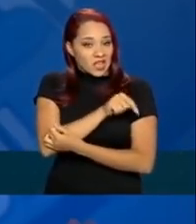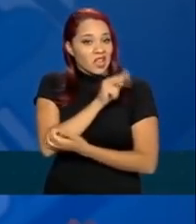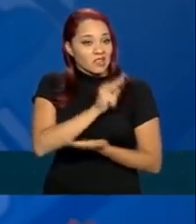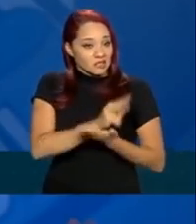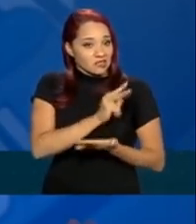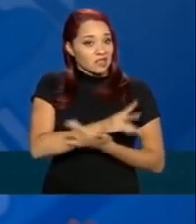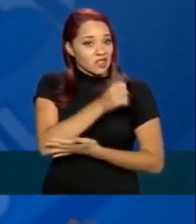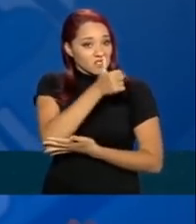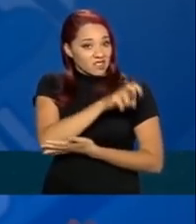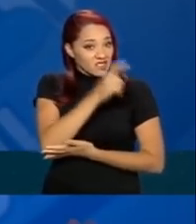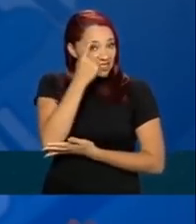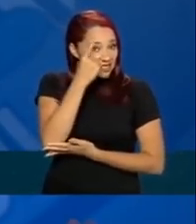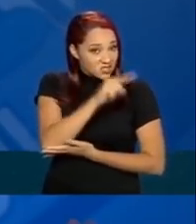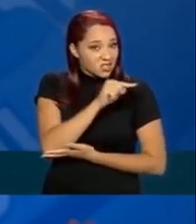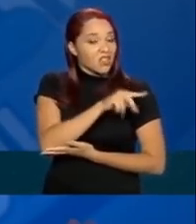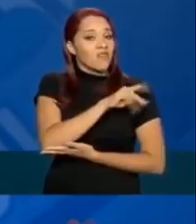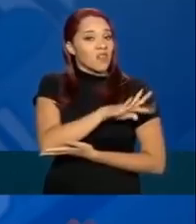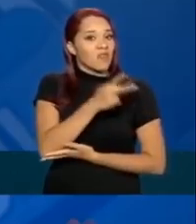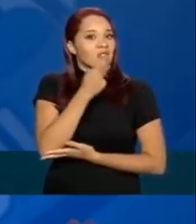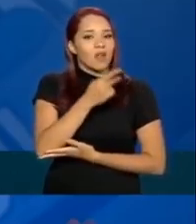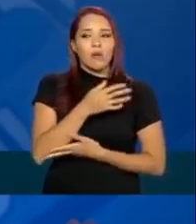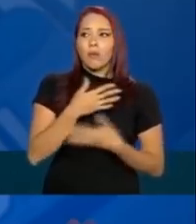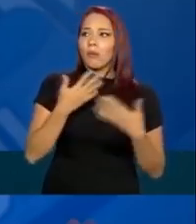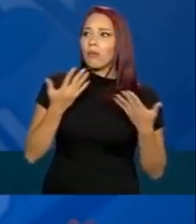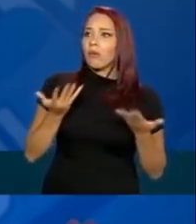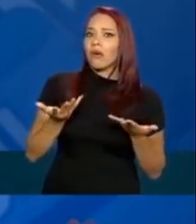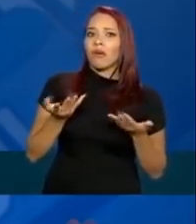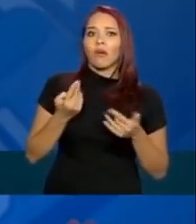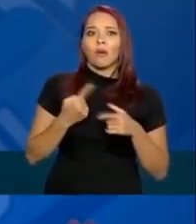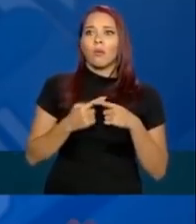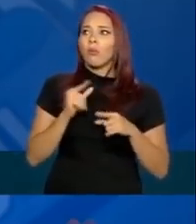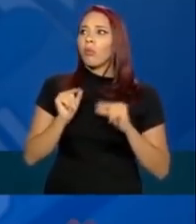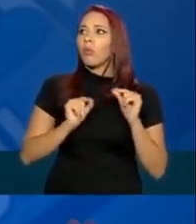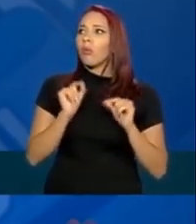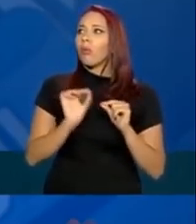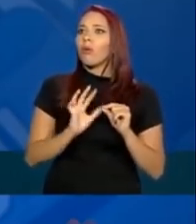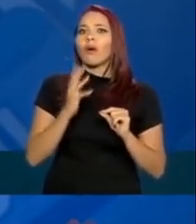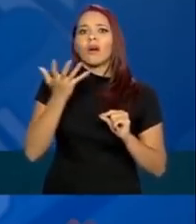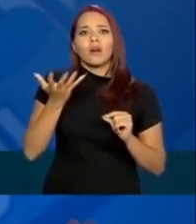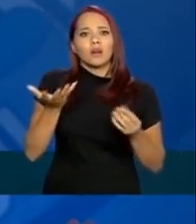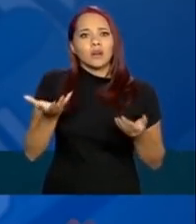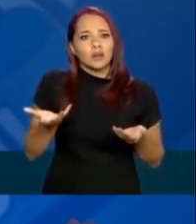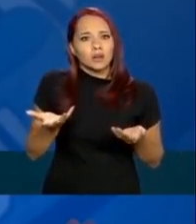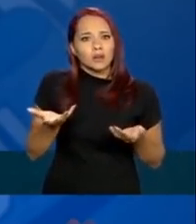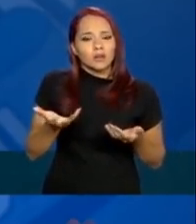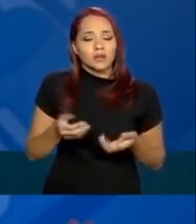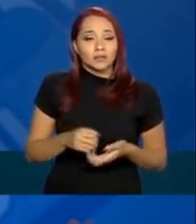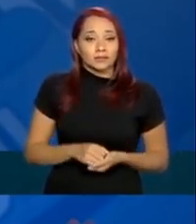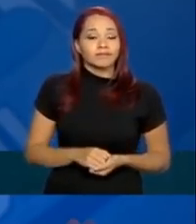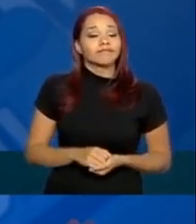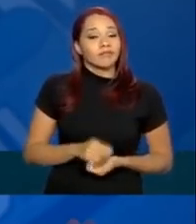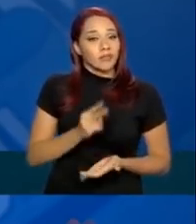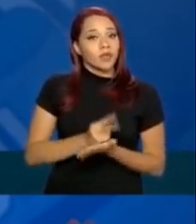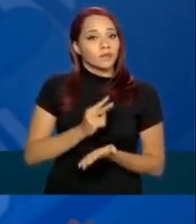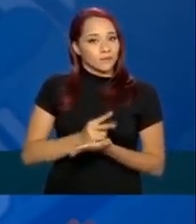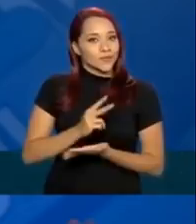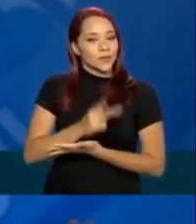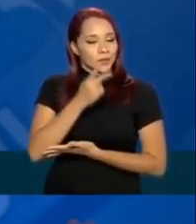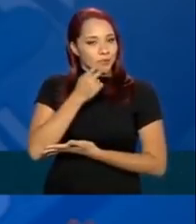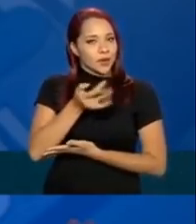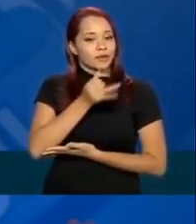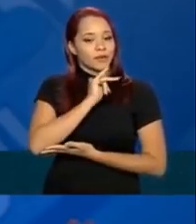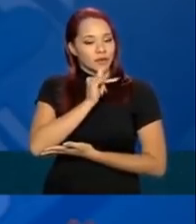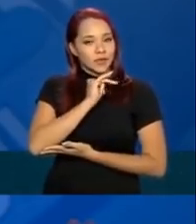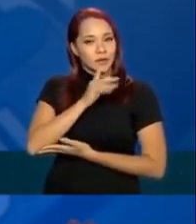daqui a 15 dias, falarão, ué, por que que está acontecendo isso? Eu sempre falo, eu sempre dou o